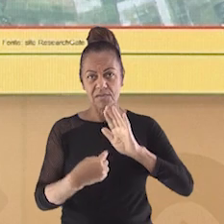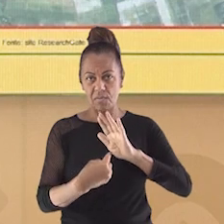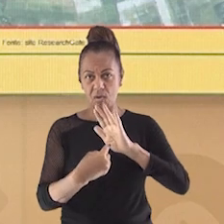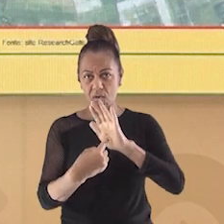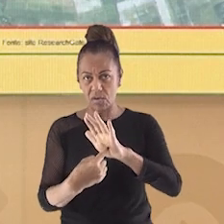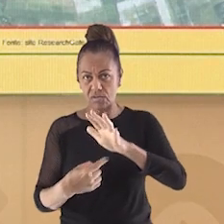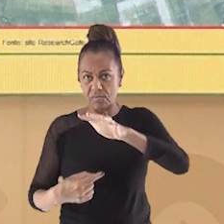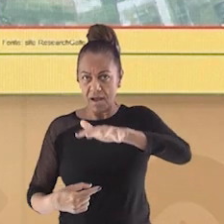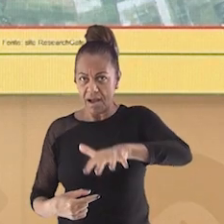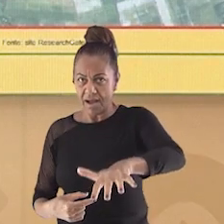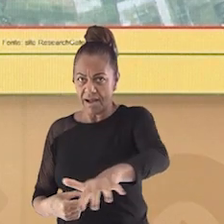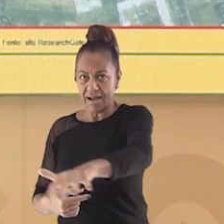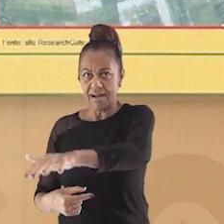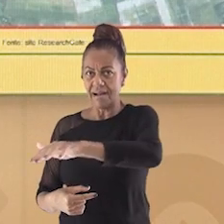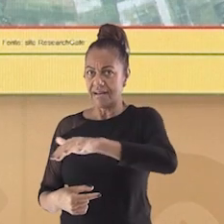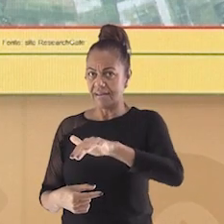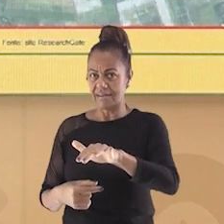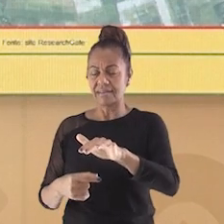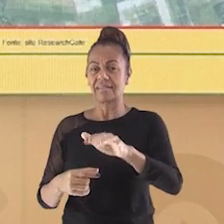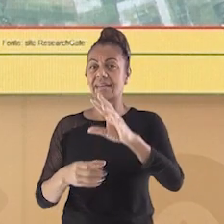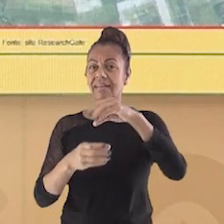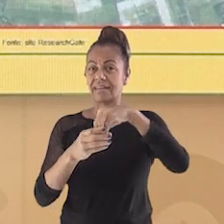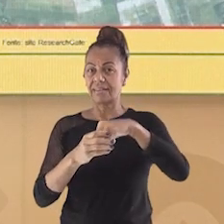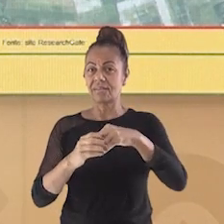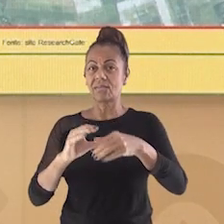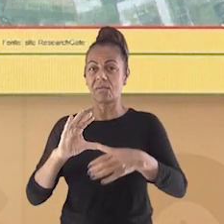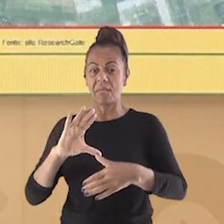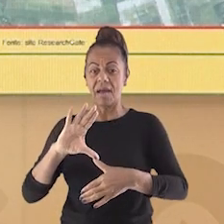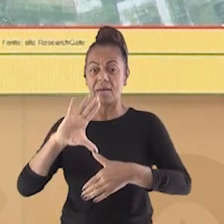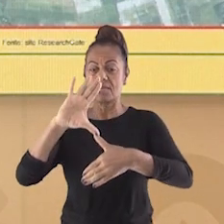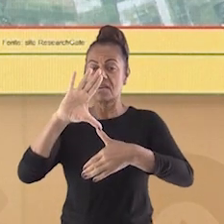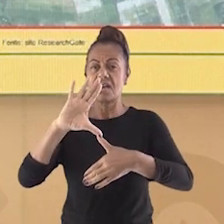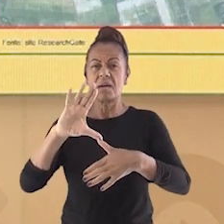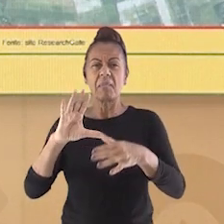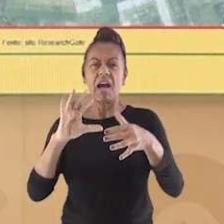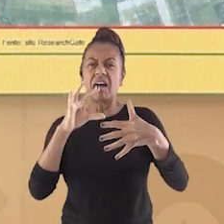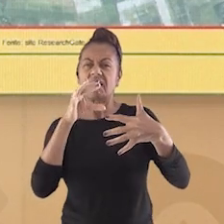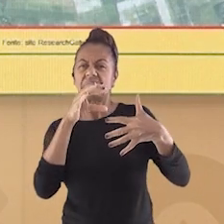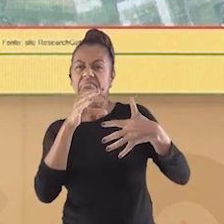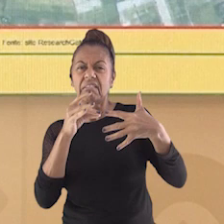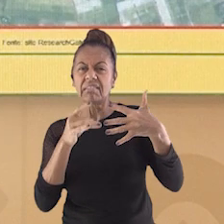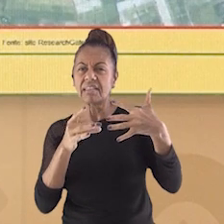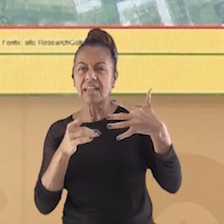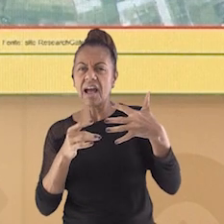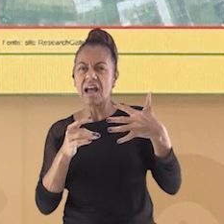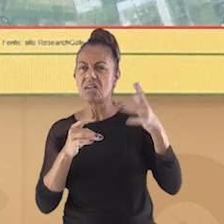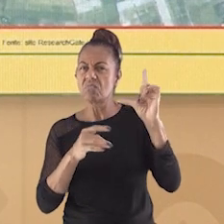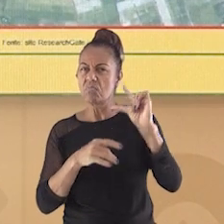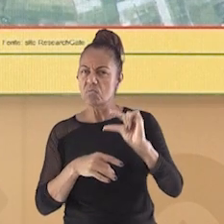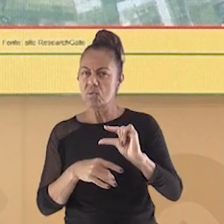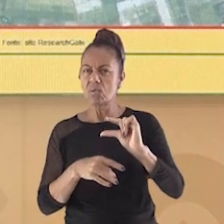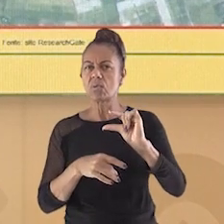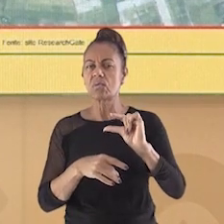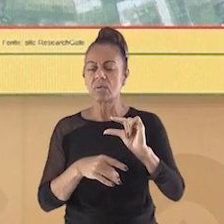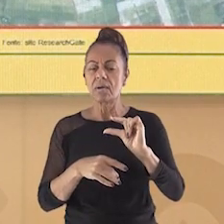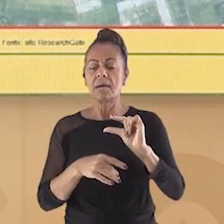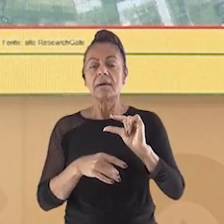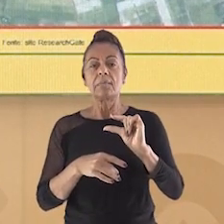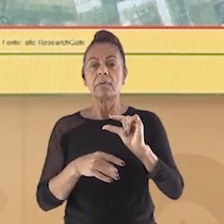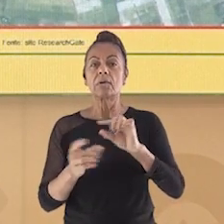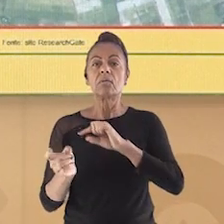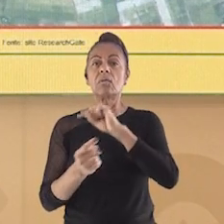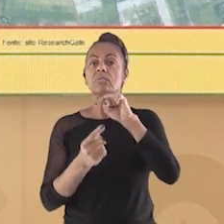representada no mapa. Sendo assim, possui menos detalhes de um ponto específico, com o intuito de